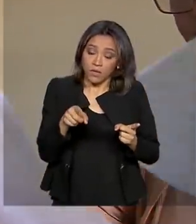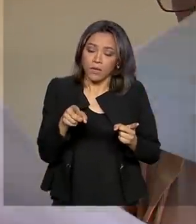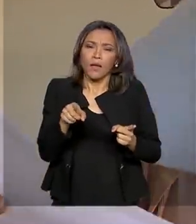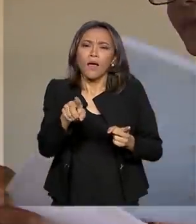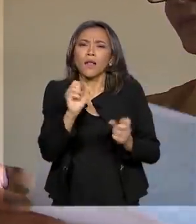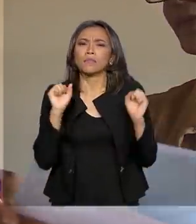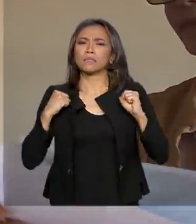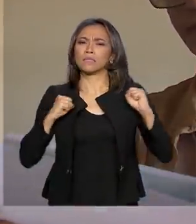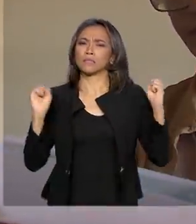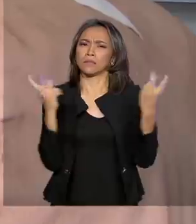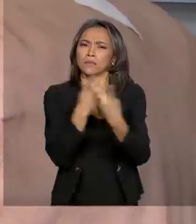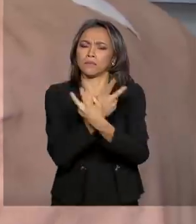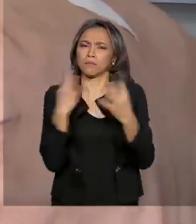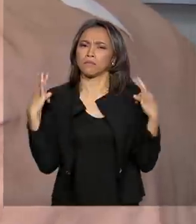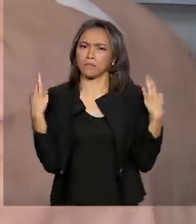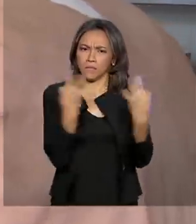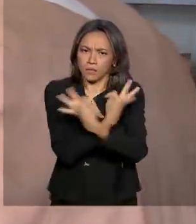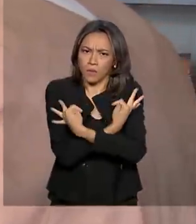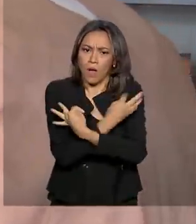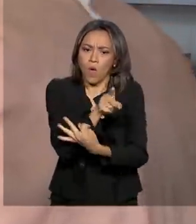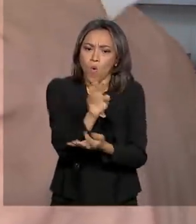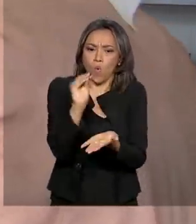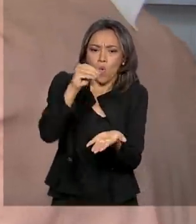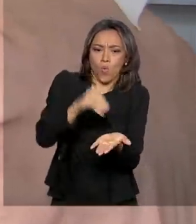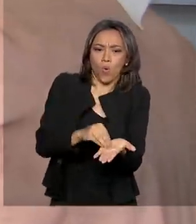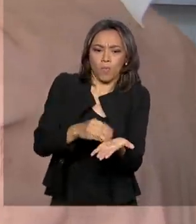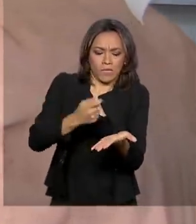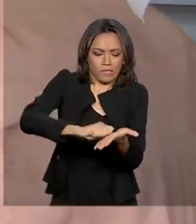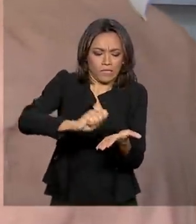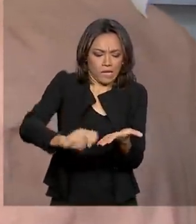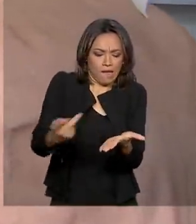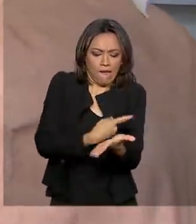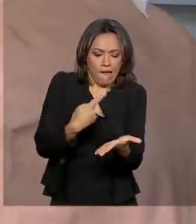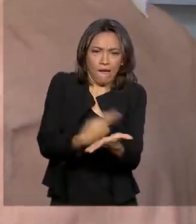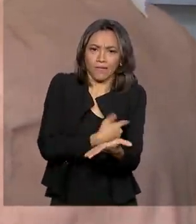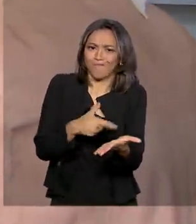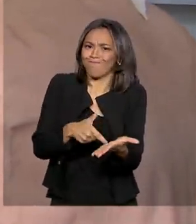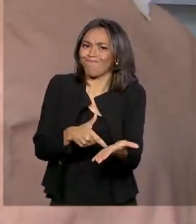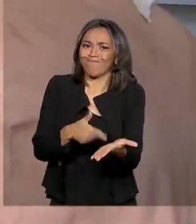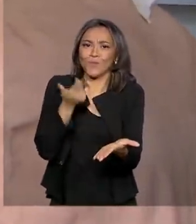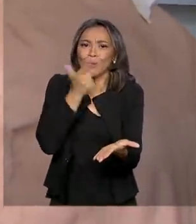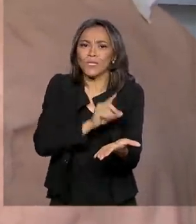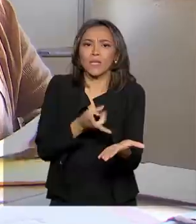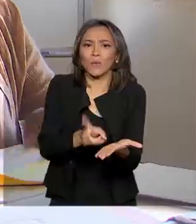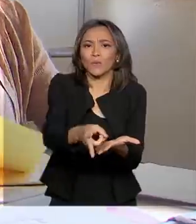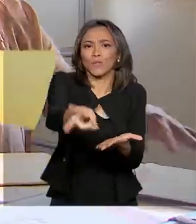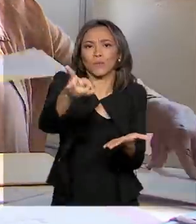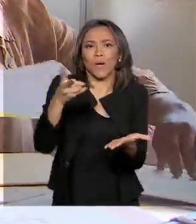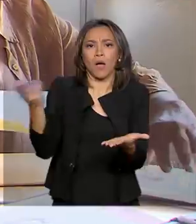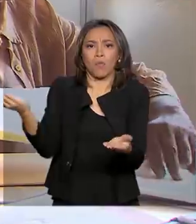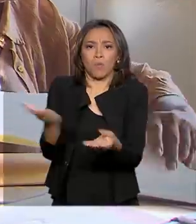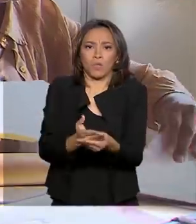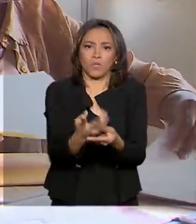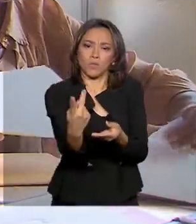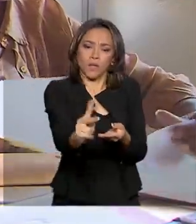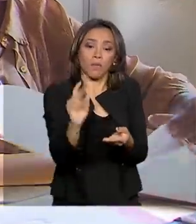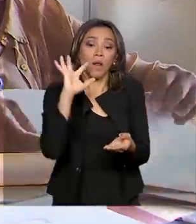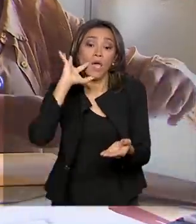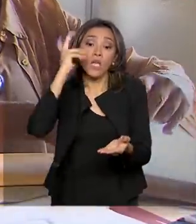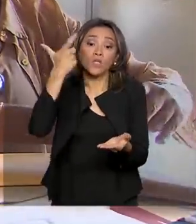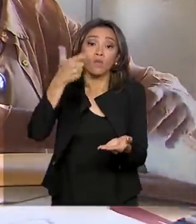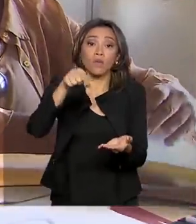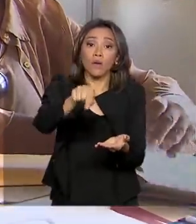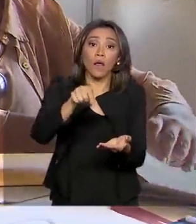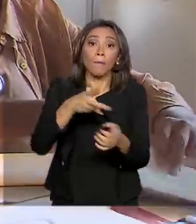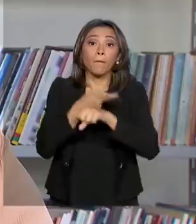como o nome da mãe dela está registrado com grafia errada, não consegue dar continuidade ao processo. Para resolver a questão, ela